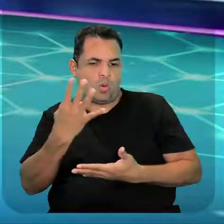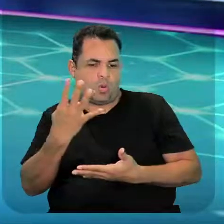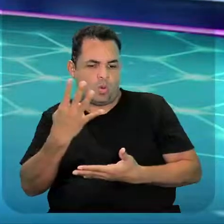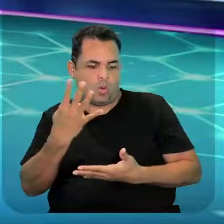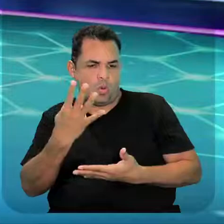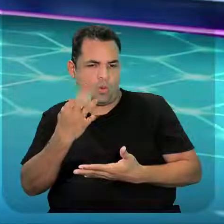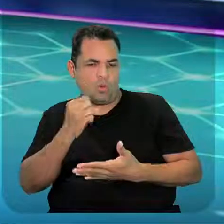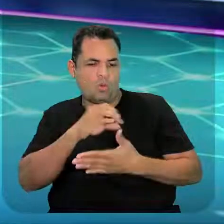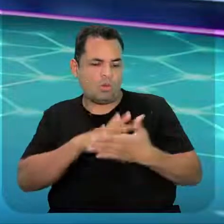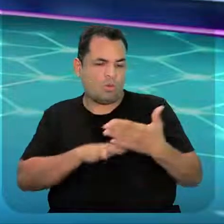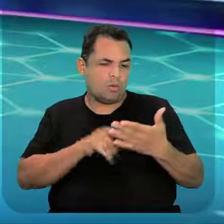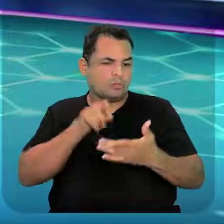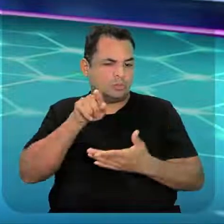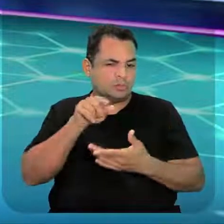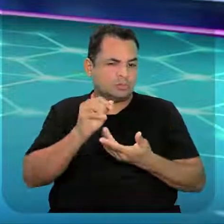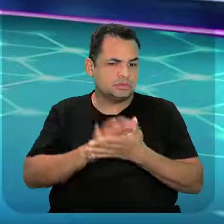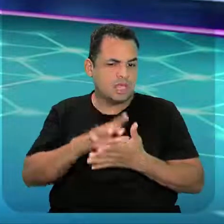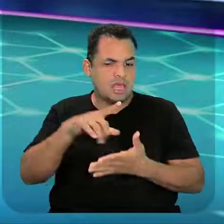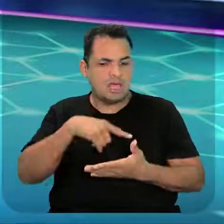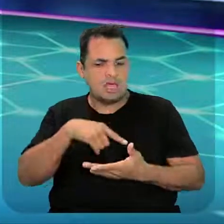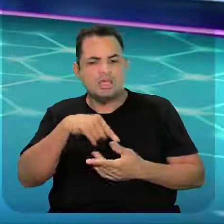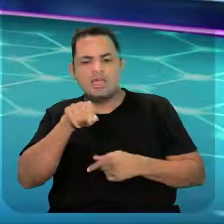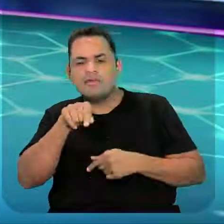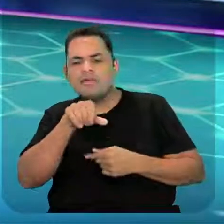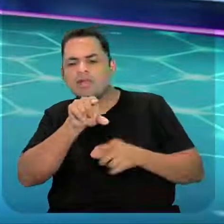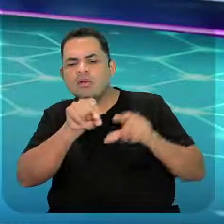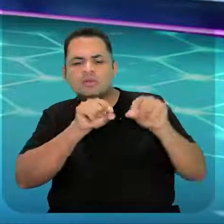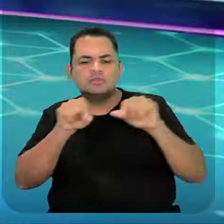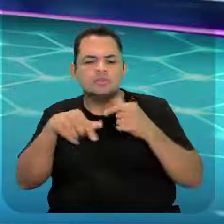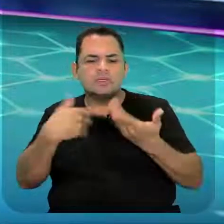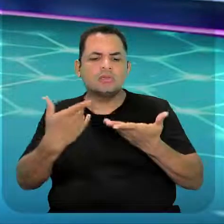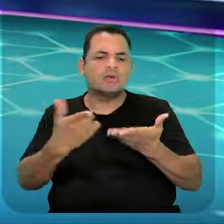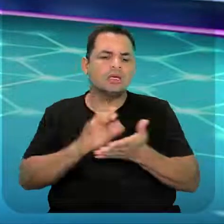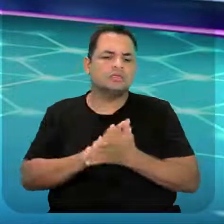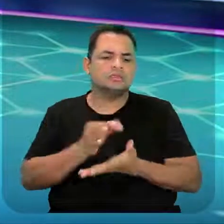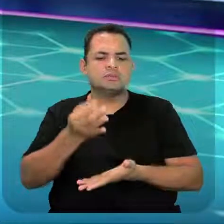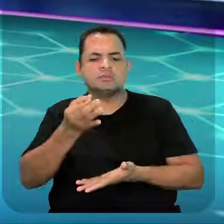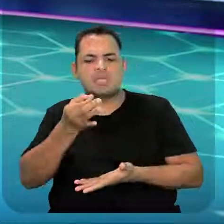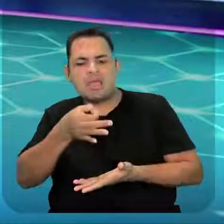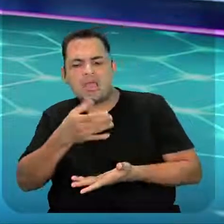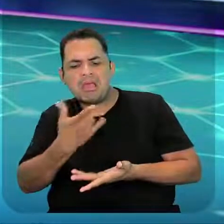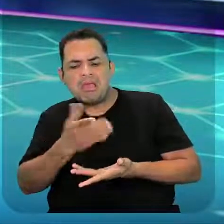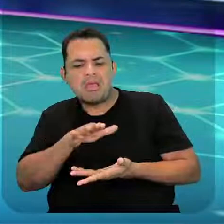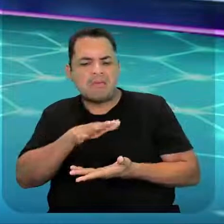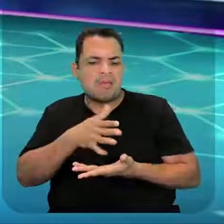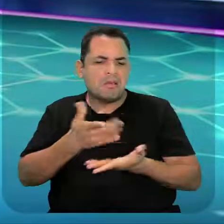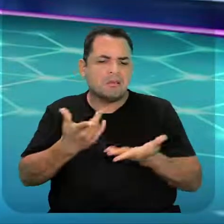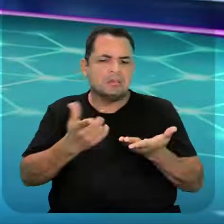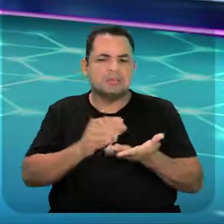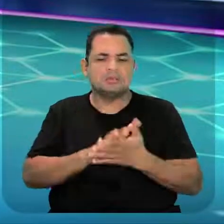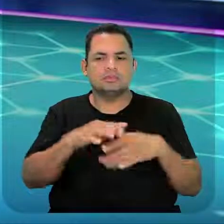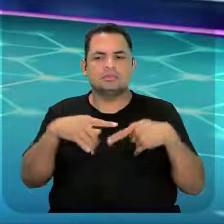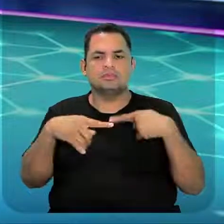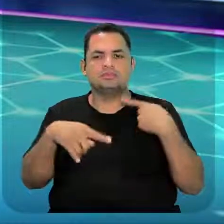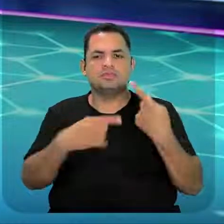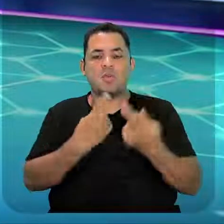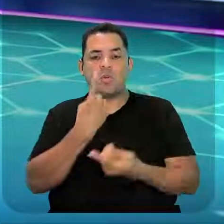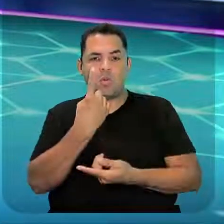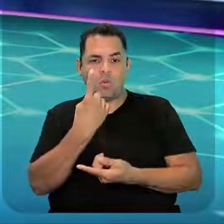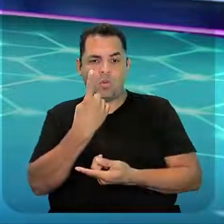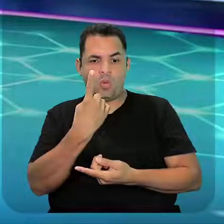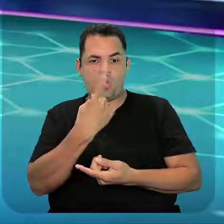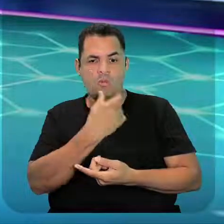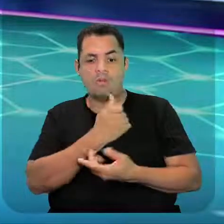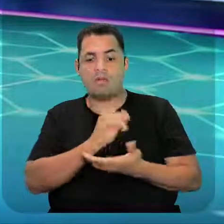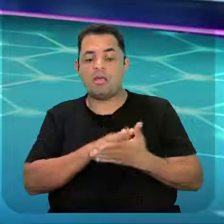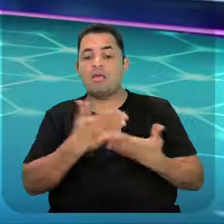são questões que você vai ter as alternativas para ver qual é a mais certa, qual é aquela que não está certa de jeito nenhum. E uma delas é